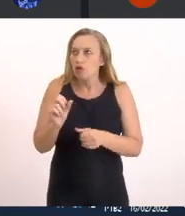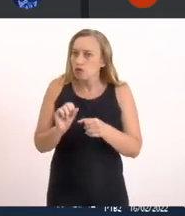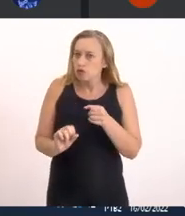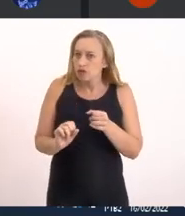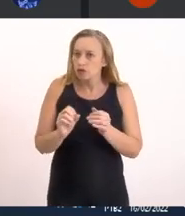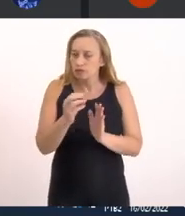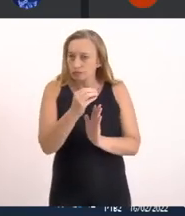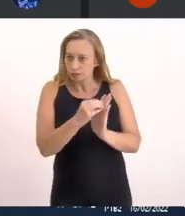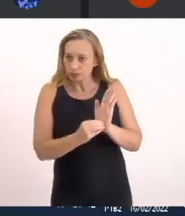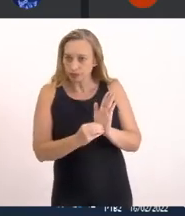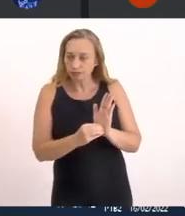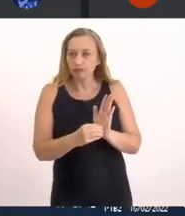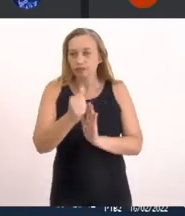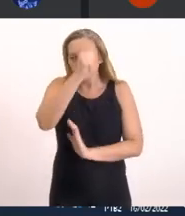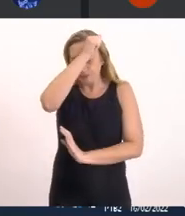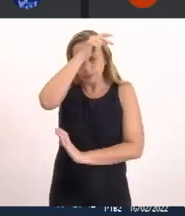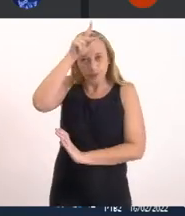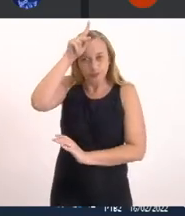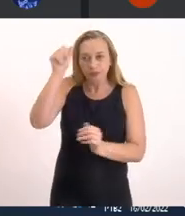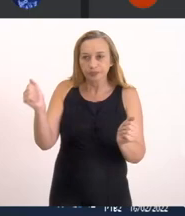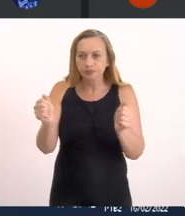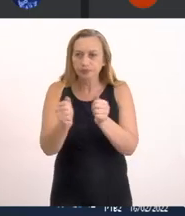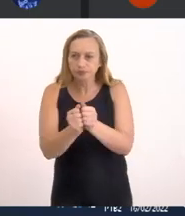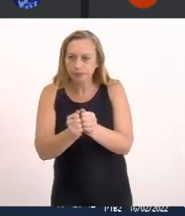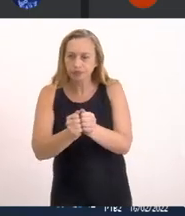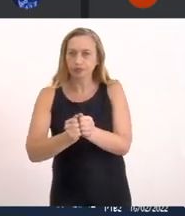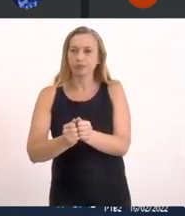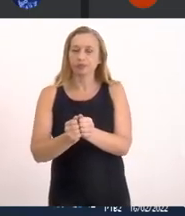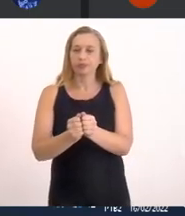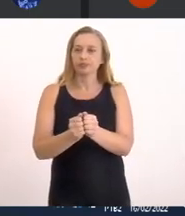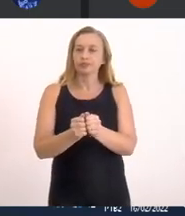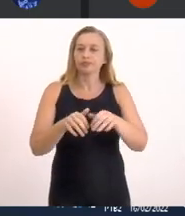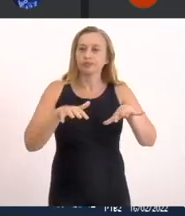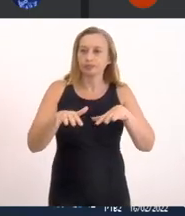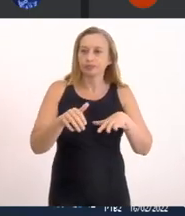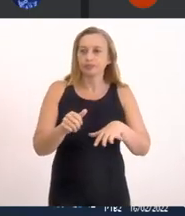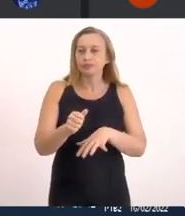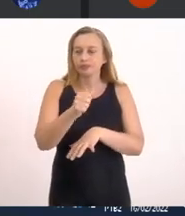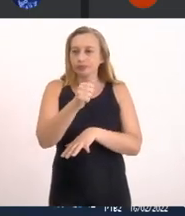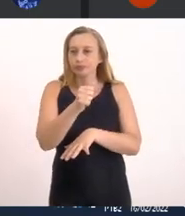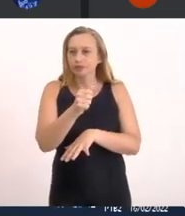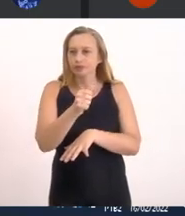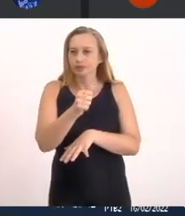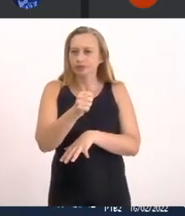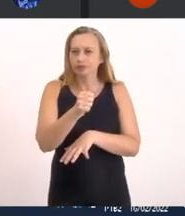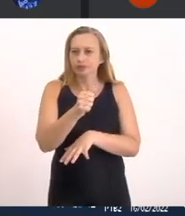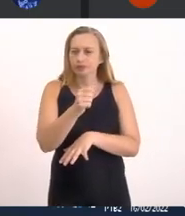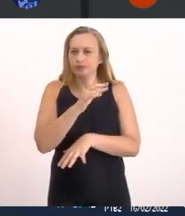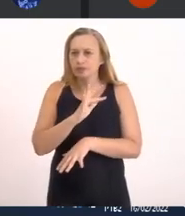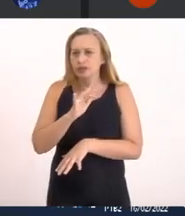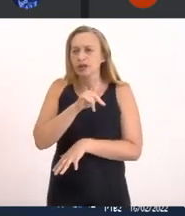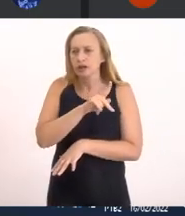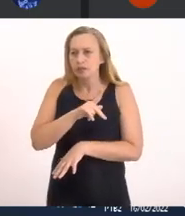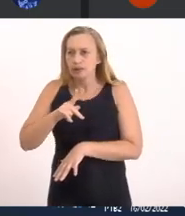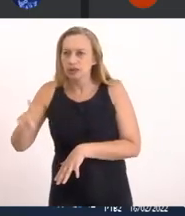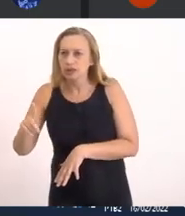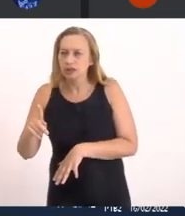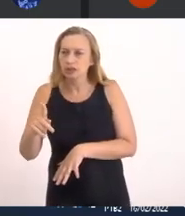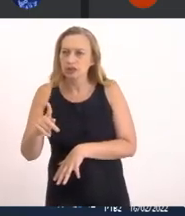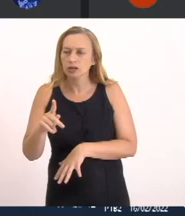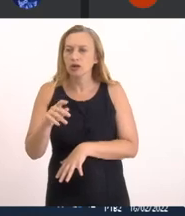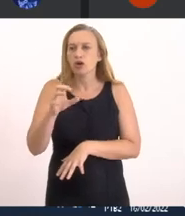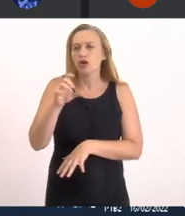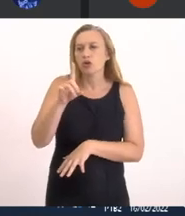ofício A prefeita Junto Com a manifestação Do presidente Da colônia De pescadores De